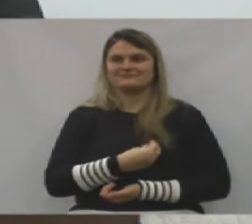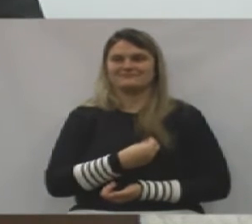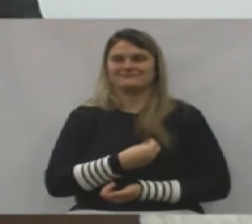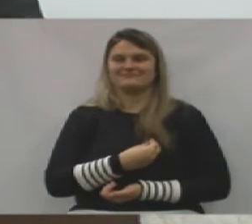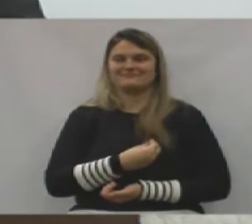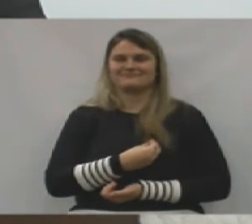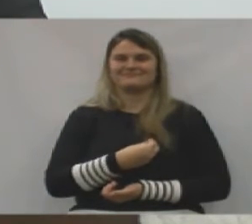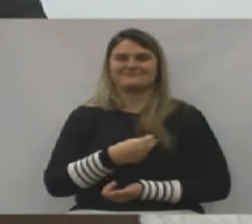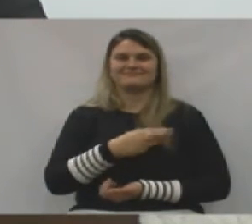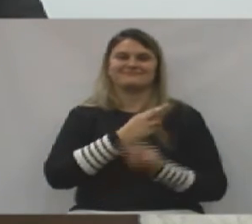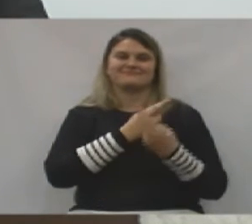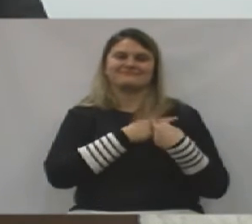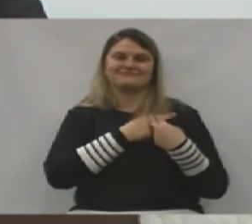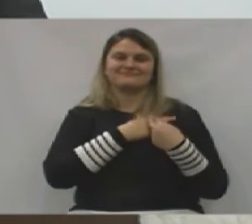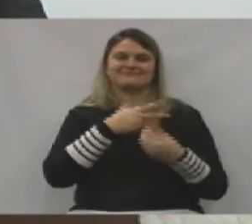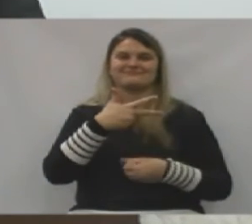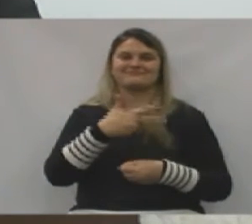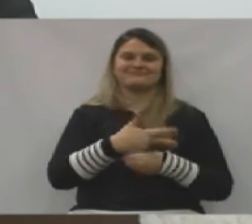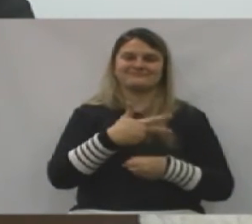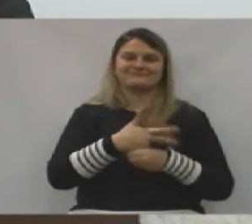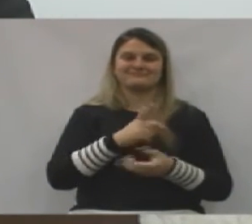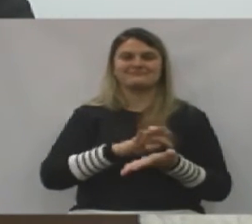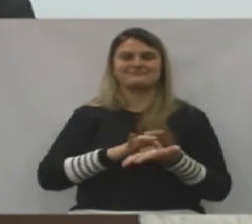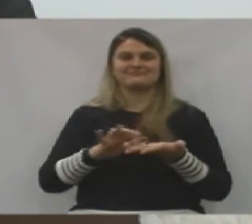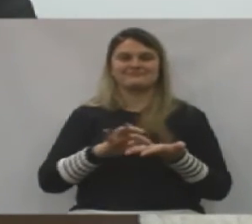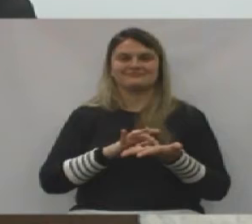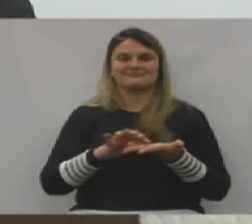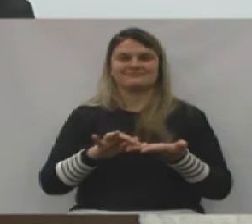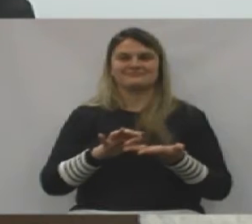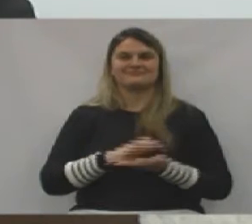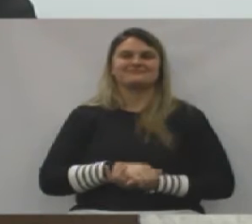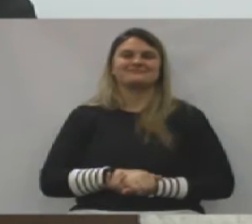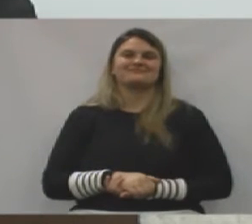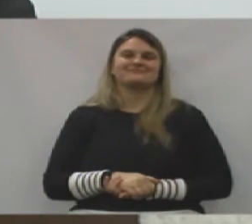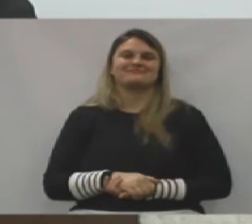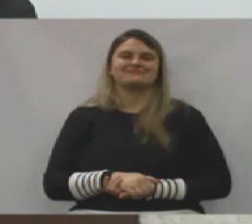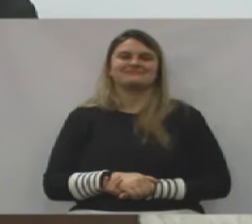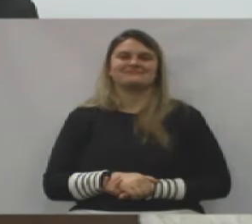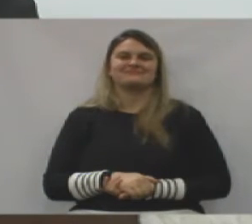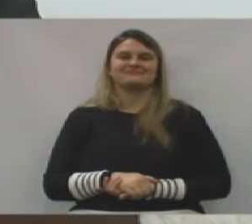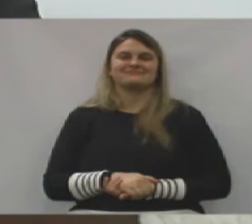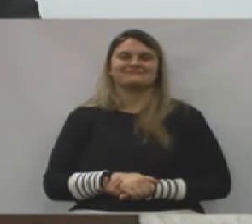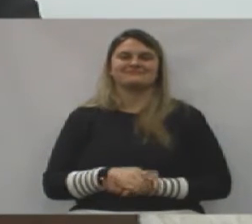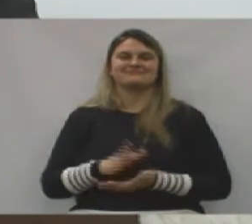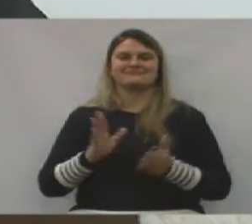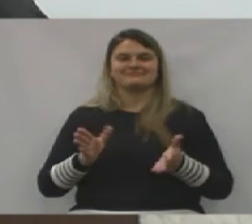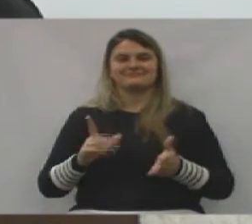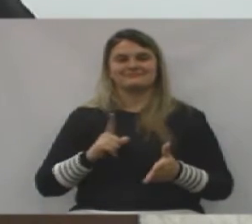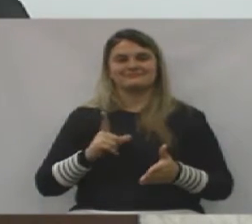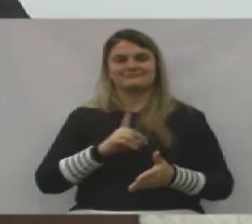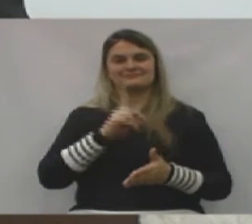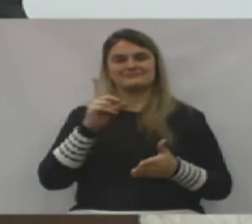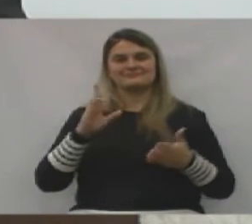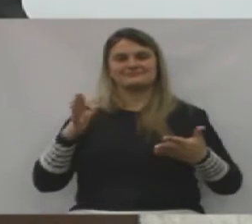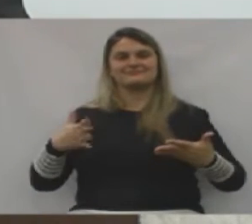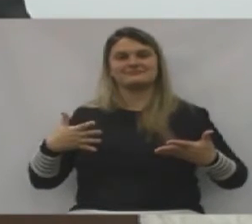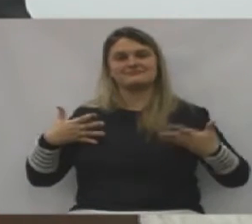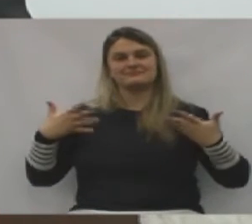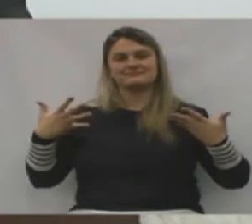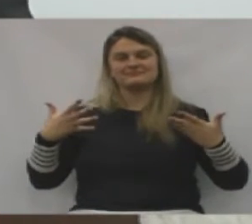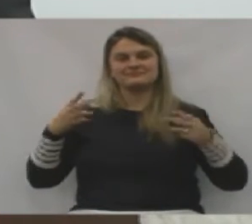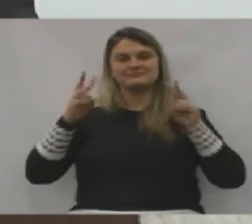presidente da terceira idade, secretários. É, hoje é um dia de alegria, gostei de ver